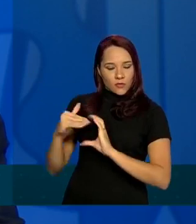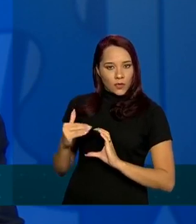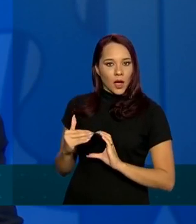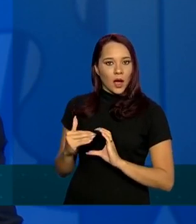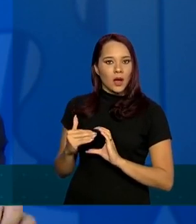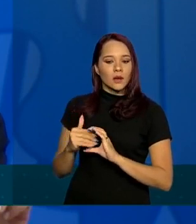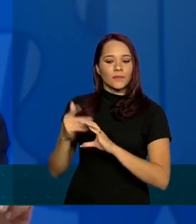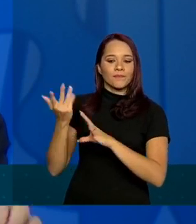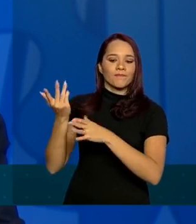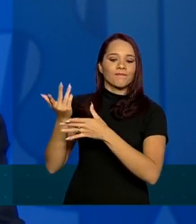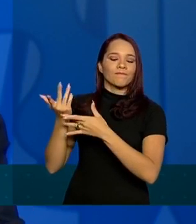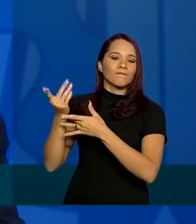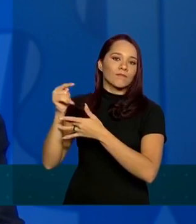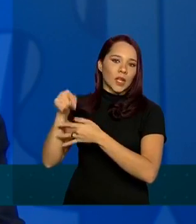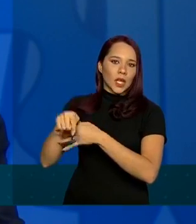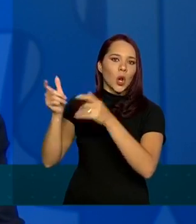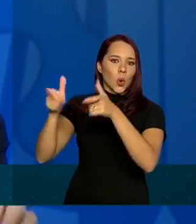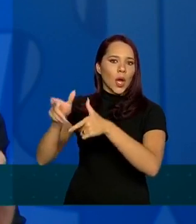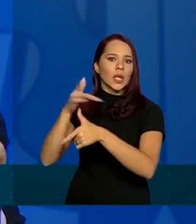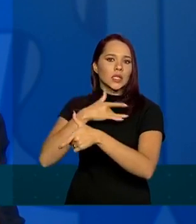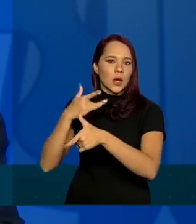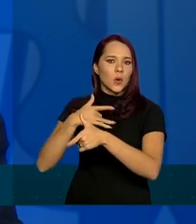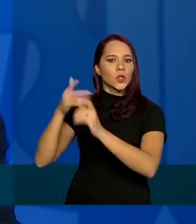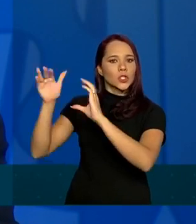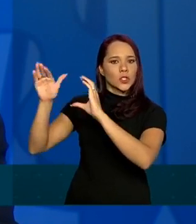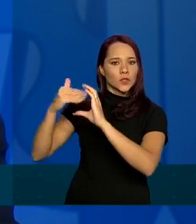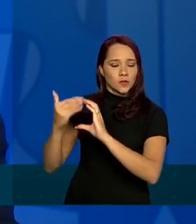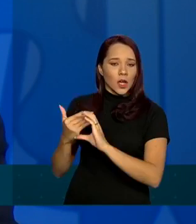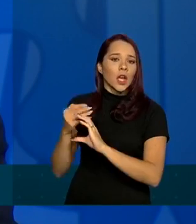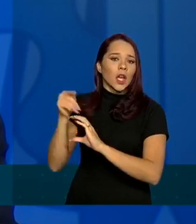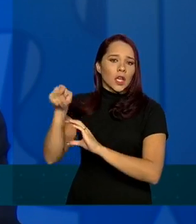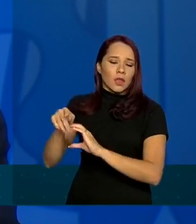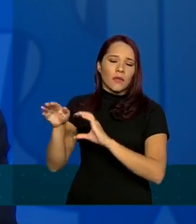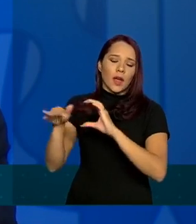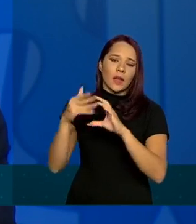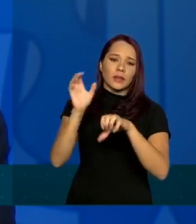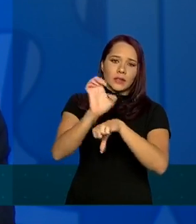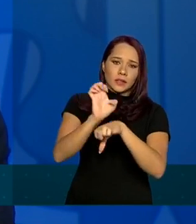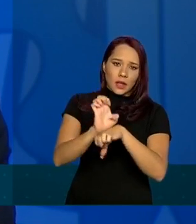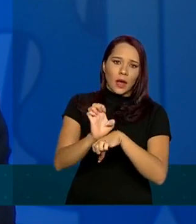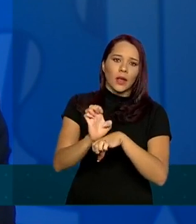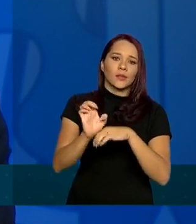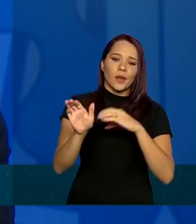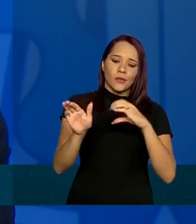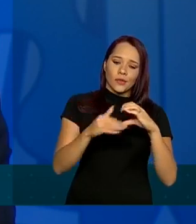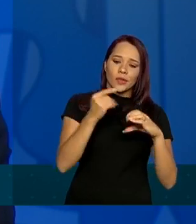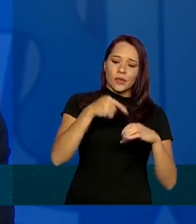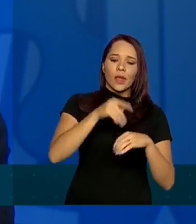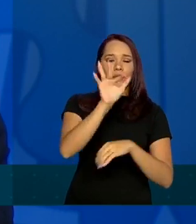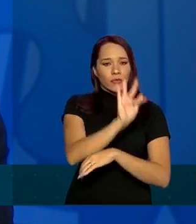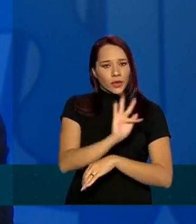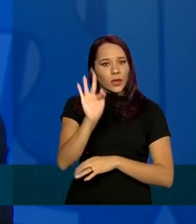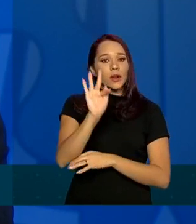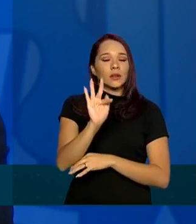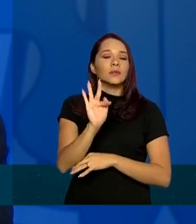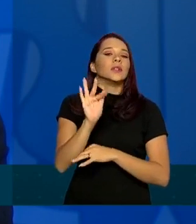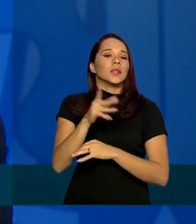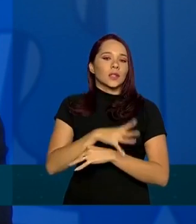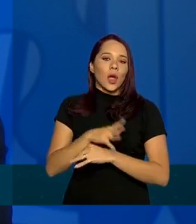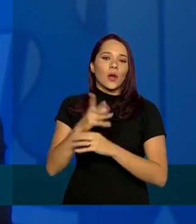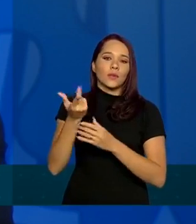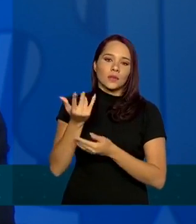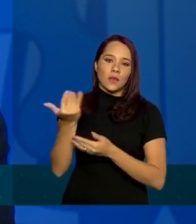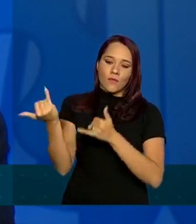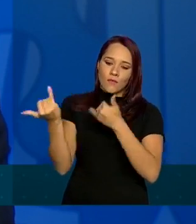município naquela unidade de saúde que passam pelo estado e chegam até o nível federal a gente recebe essas